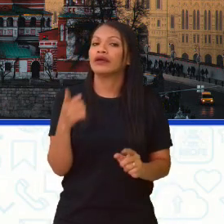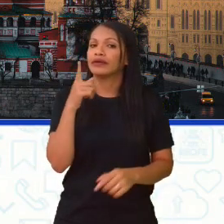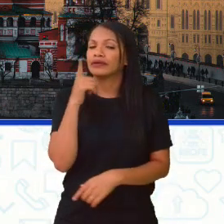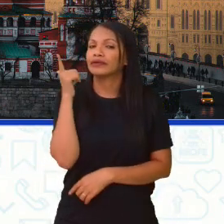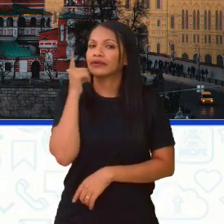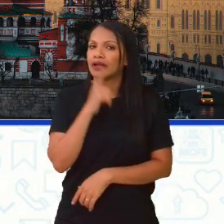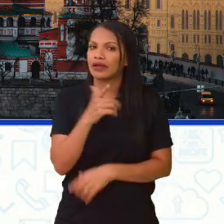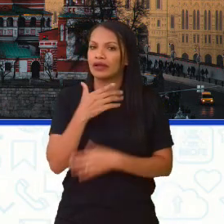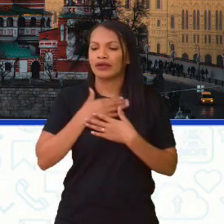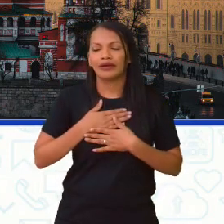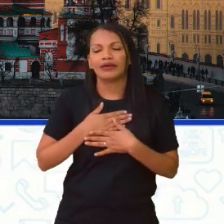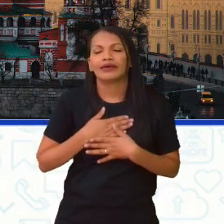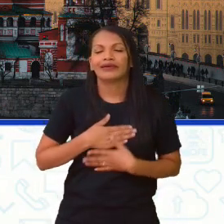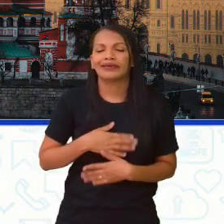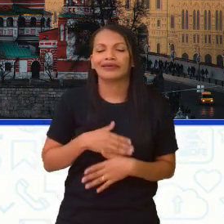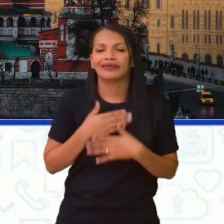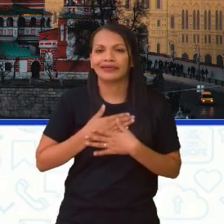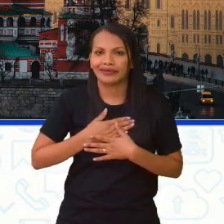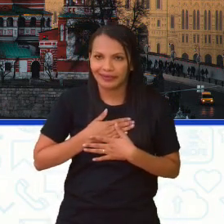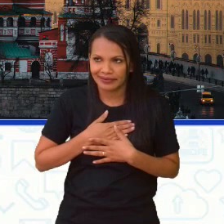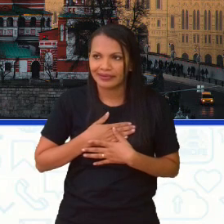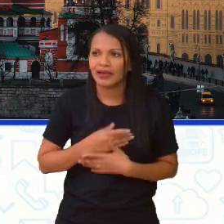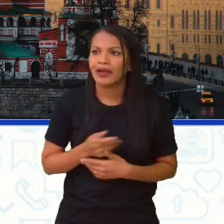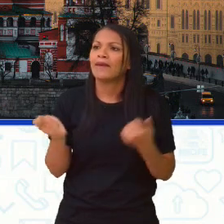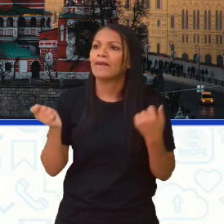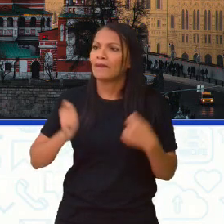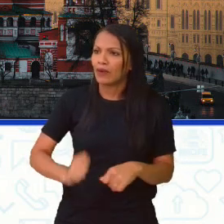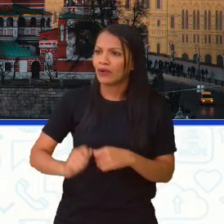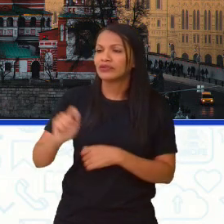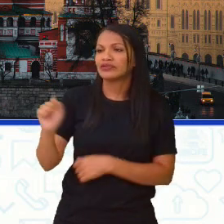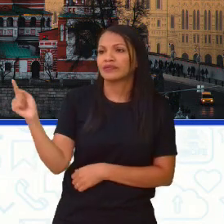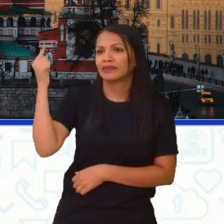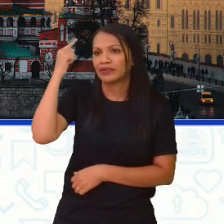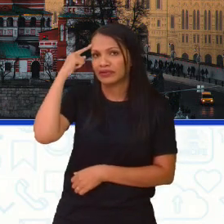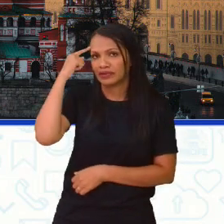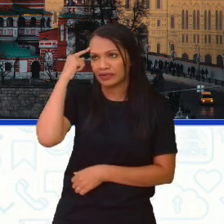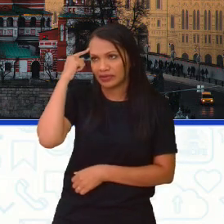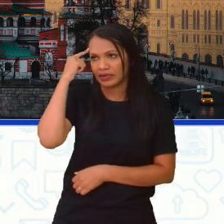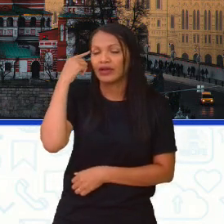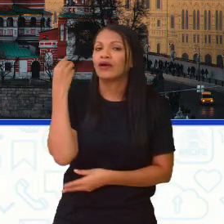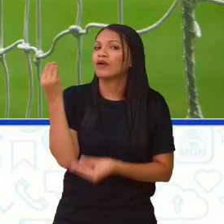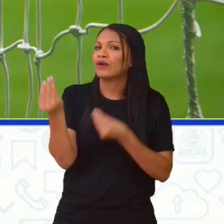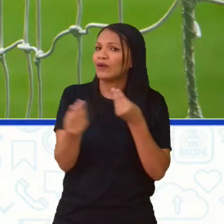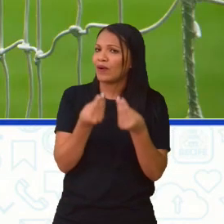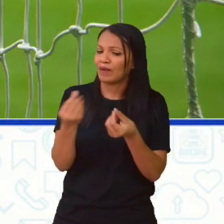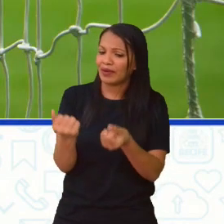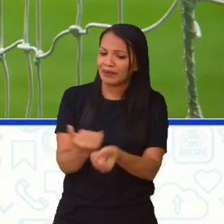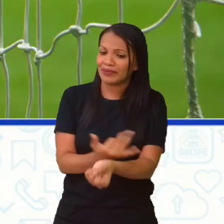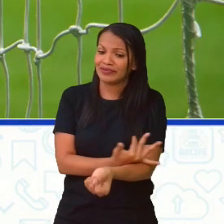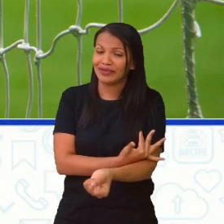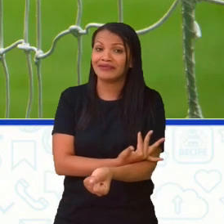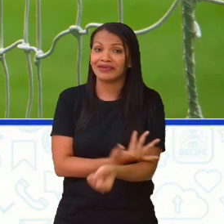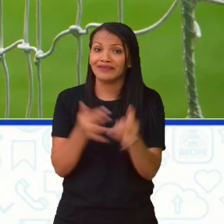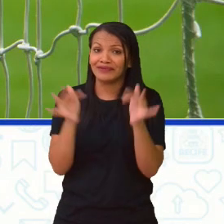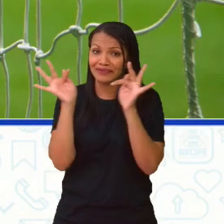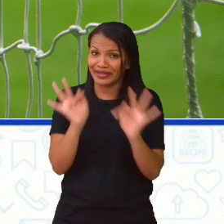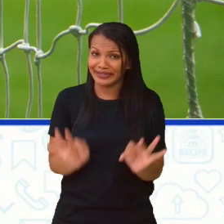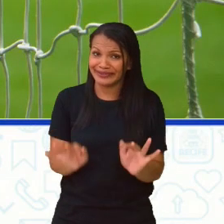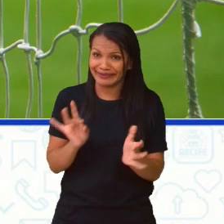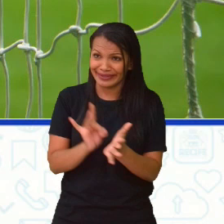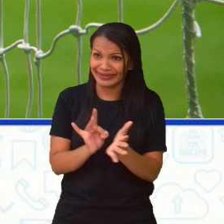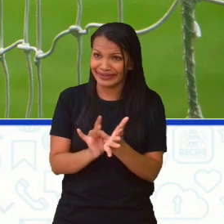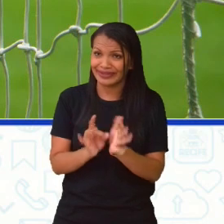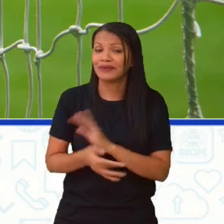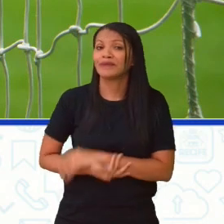Imaginou a alívia de quem tava acompanhando isso, né? A gente pode pensar, porque a gente tá acompanhando agora, a gente sabe quando a gente ganha, a gente fica feliz. Ó,